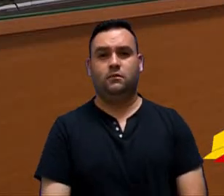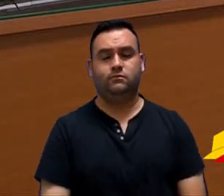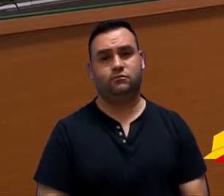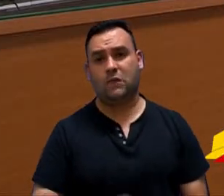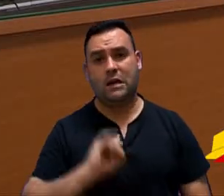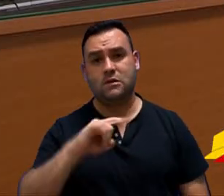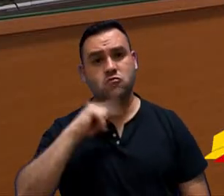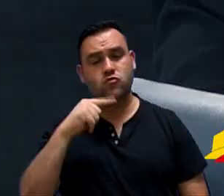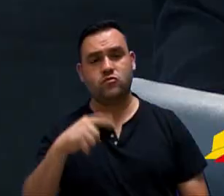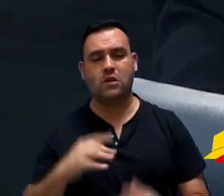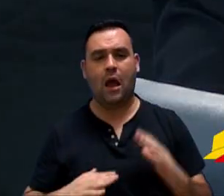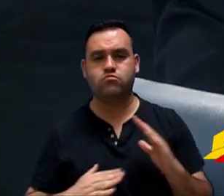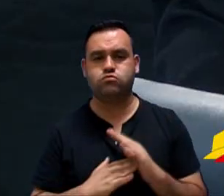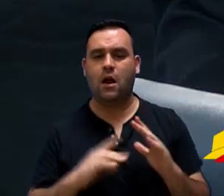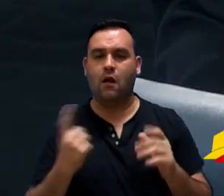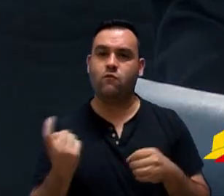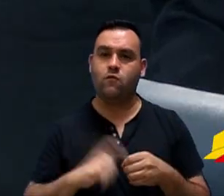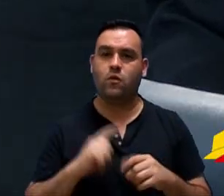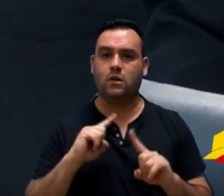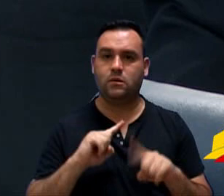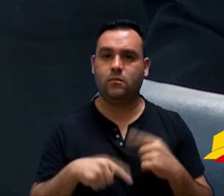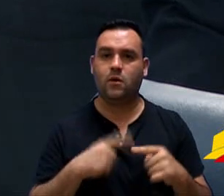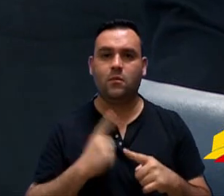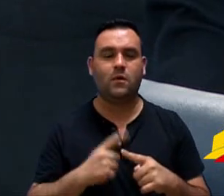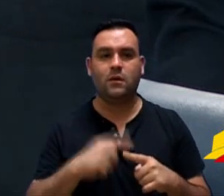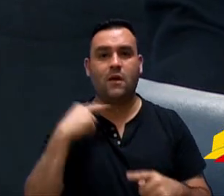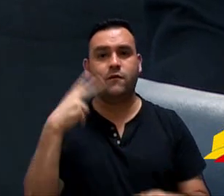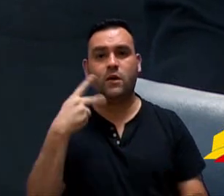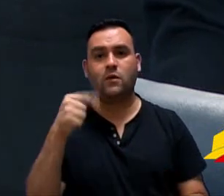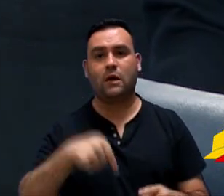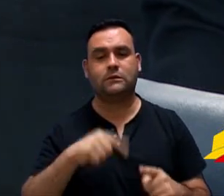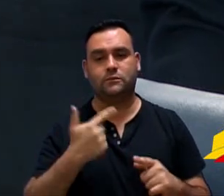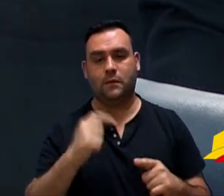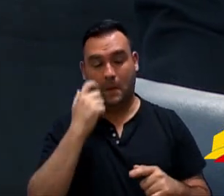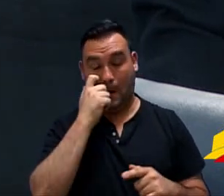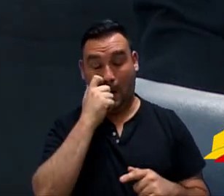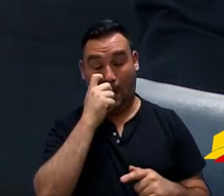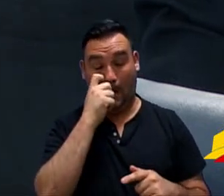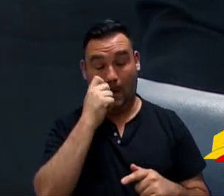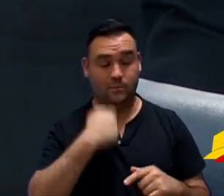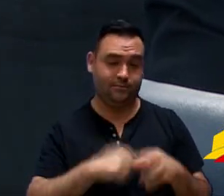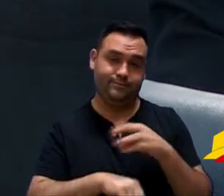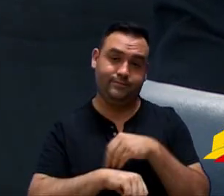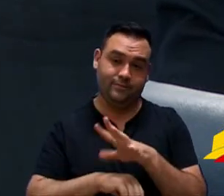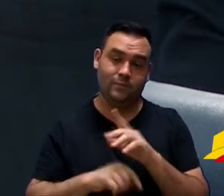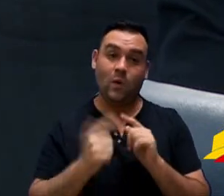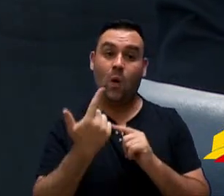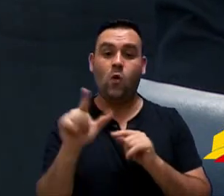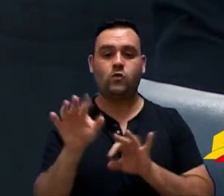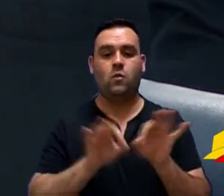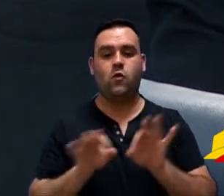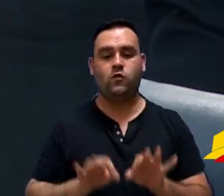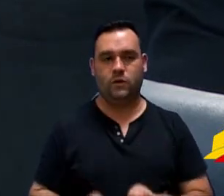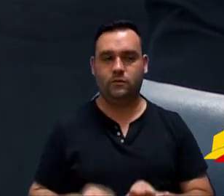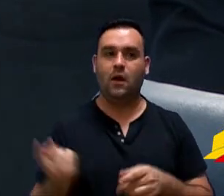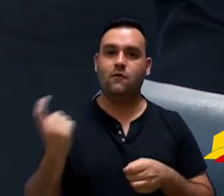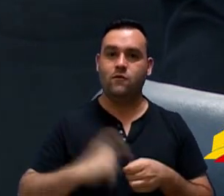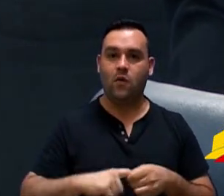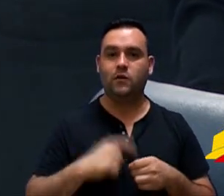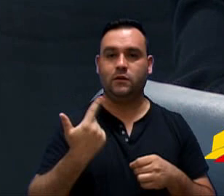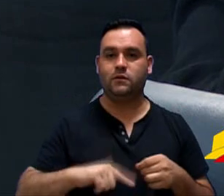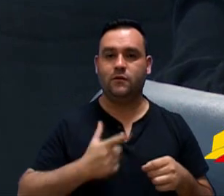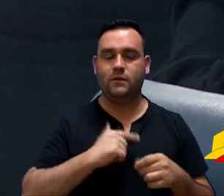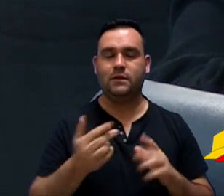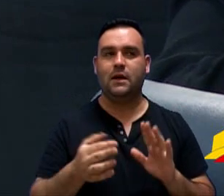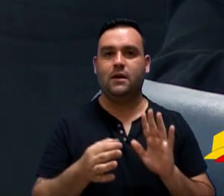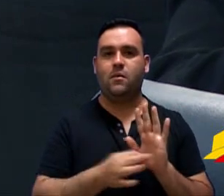Se não, suspende a sessão e a gente vota depois, porque não tem vereador na casa. Estou sugerindo, João, que a gente passe para os outros projetos e depois vota nele quando